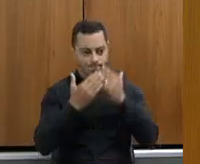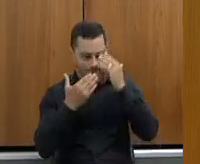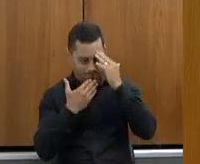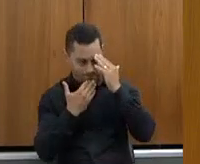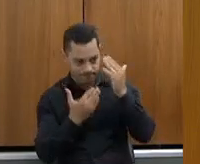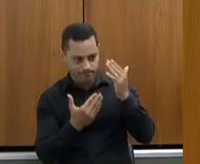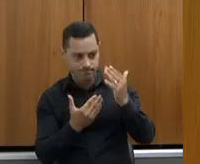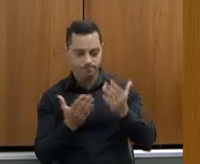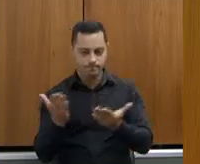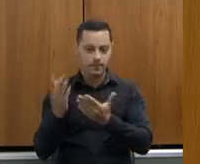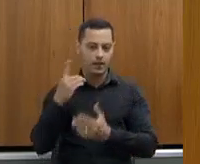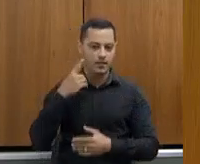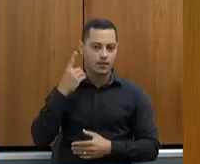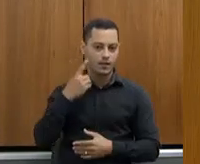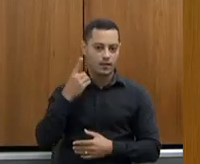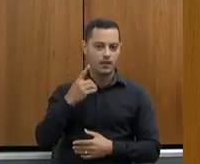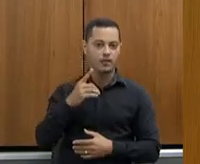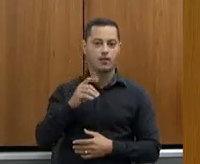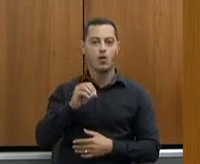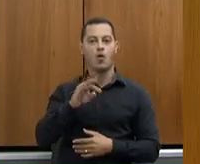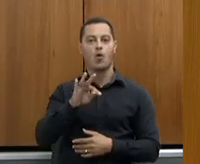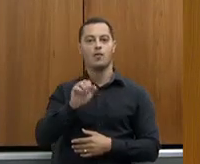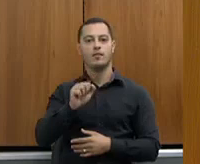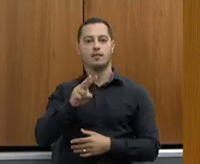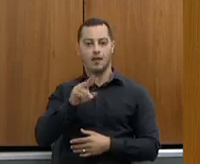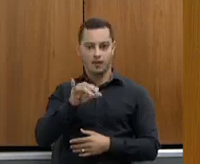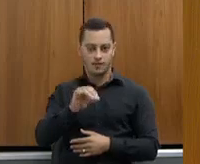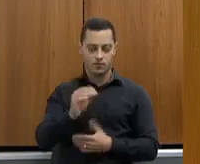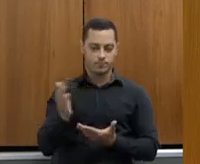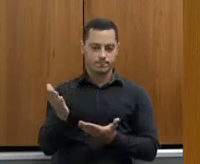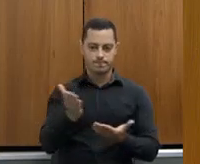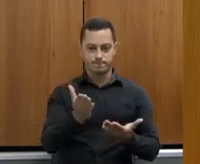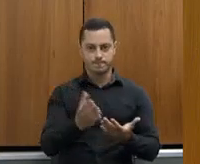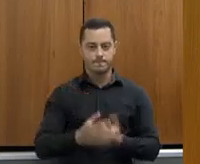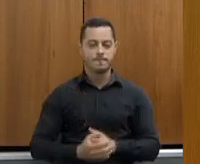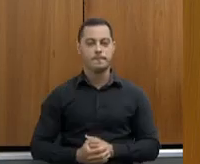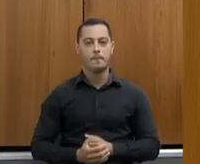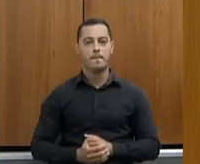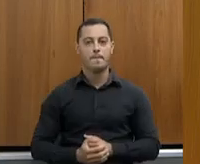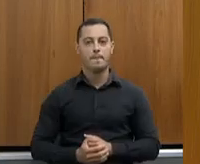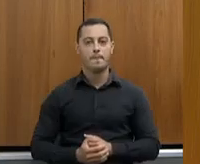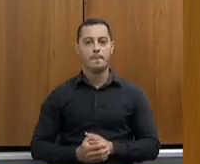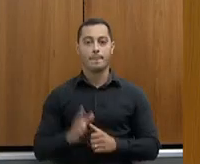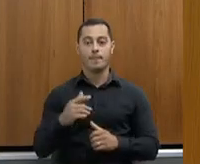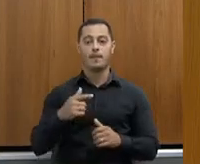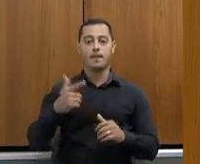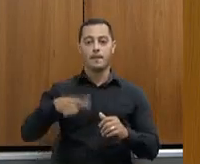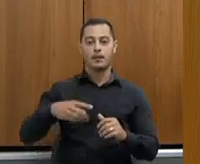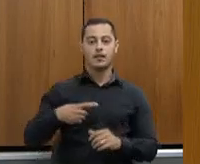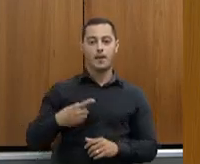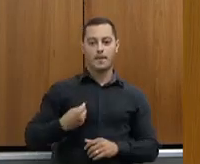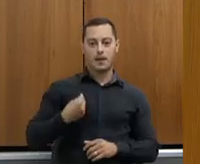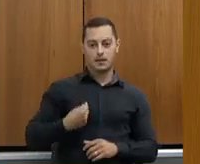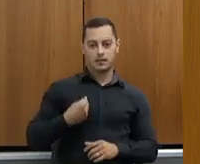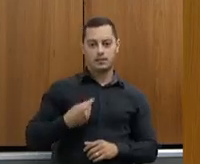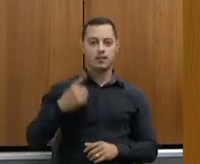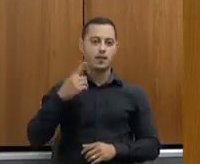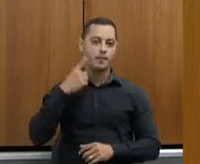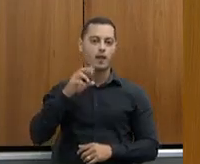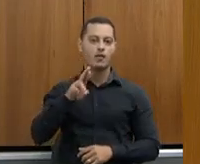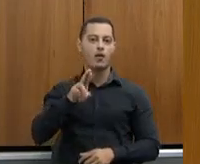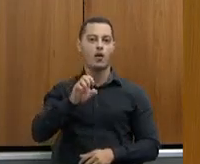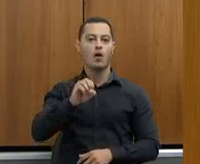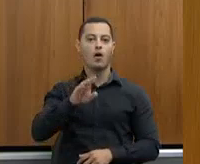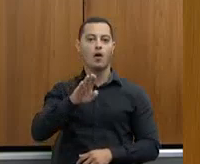palavra, o deputado Antônio Casar, antes, caso desejar, tem dois minutos para a tréfica. Eu registro a presença do deputado Roberto Andrade,